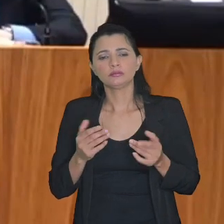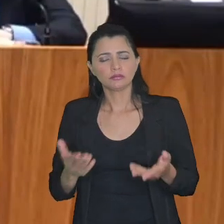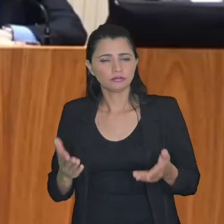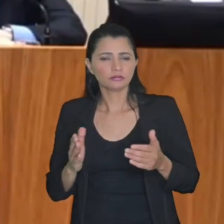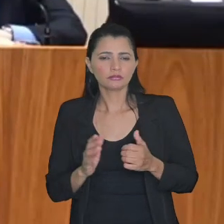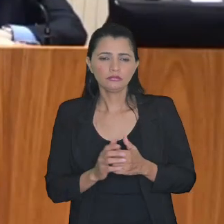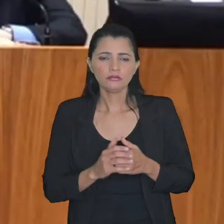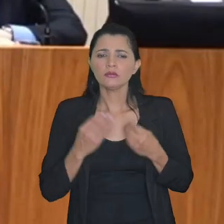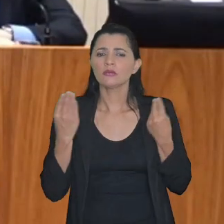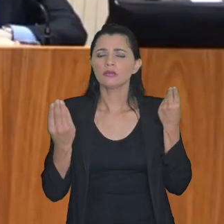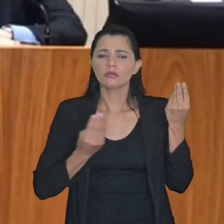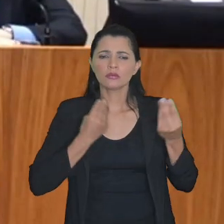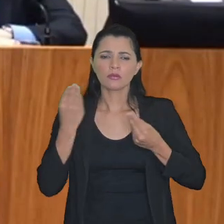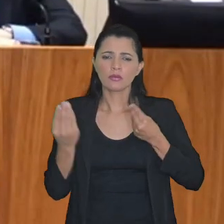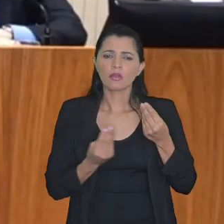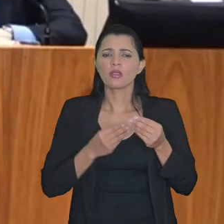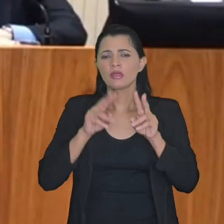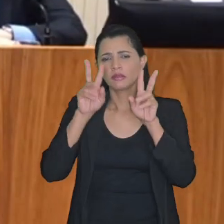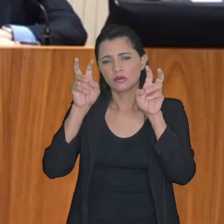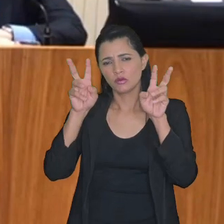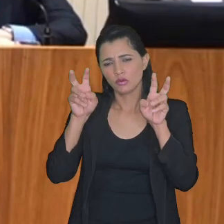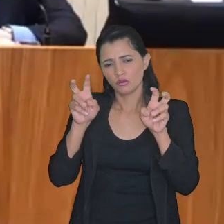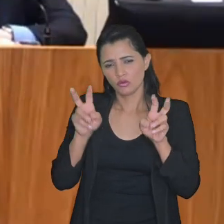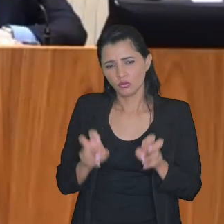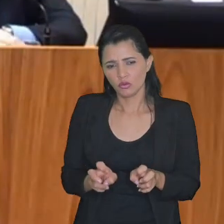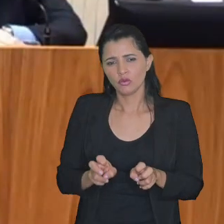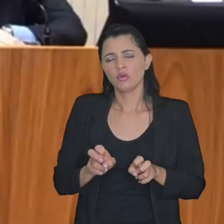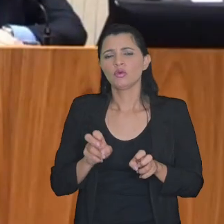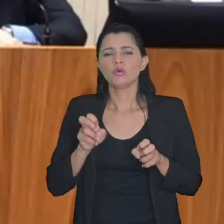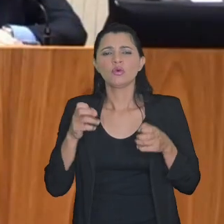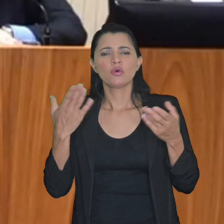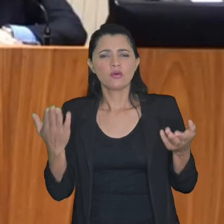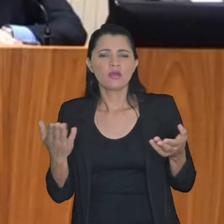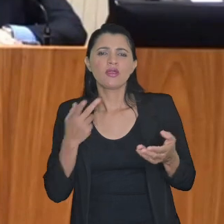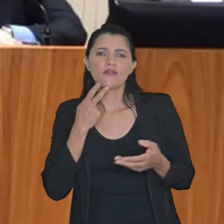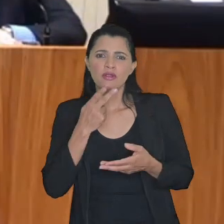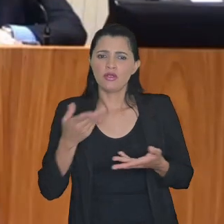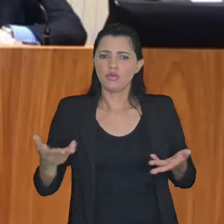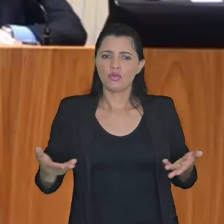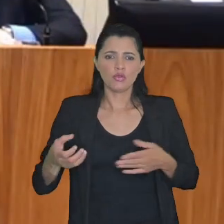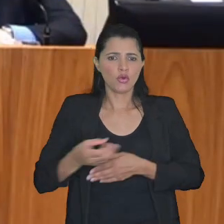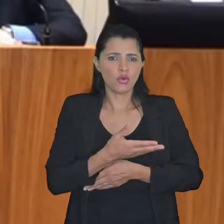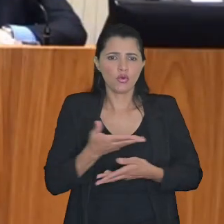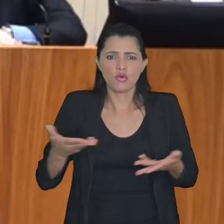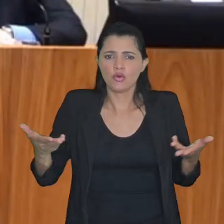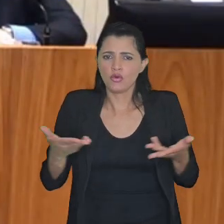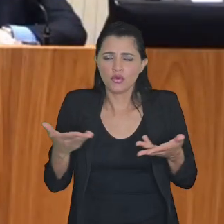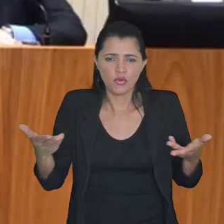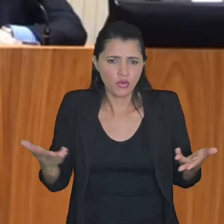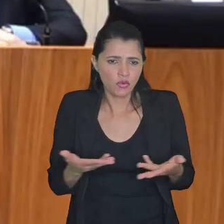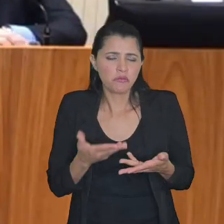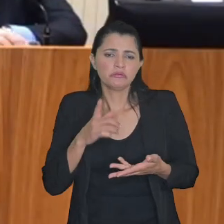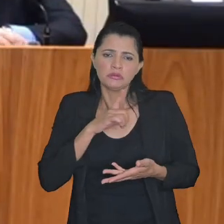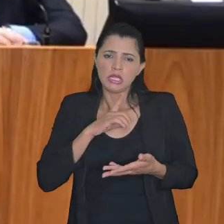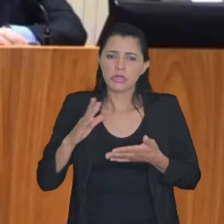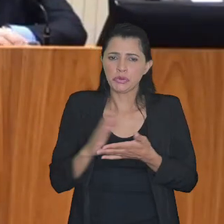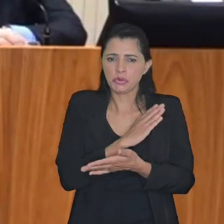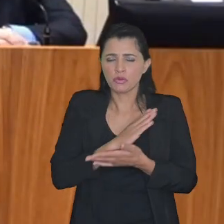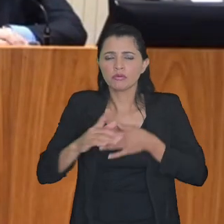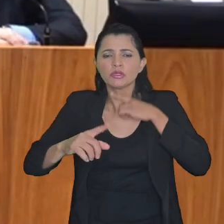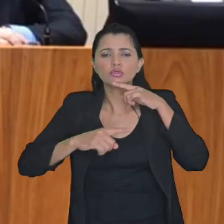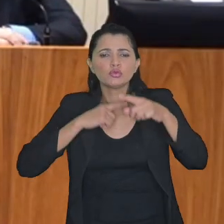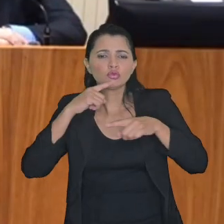e como o assunto é atual é candente então tem aqui algumas